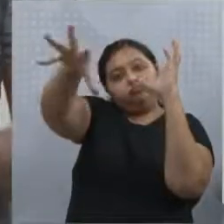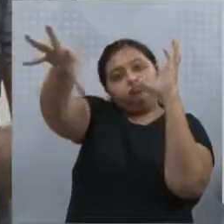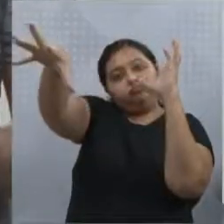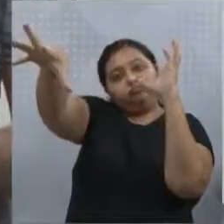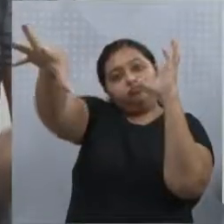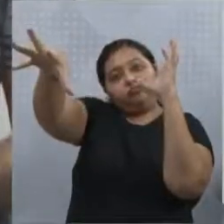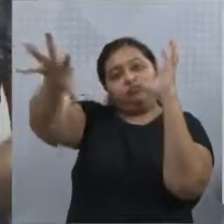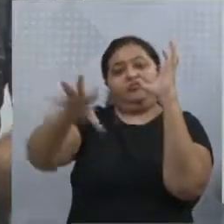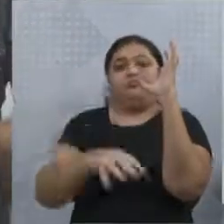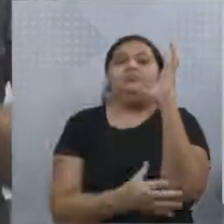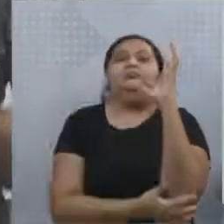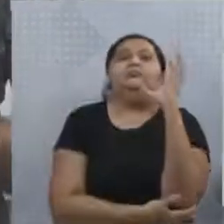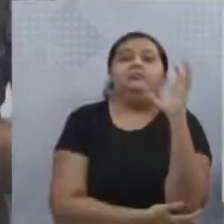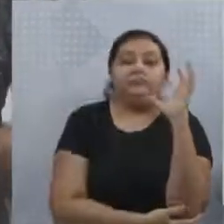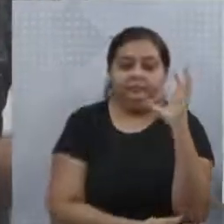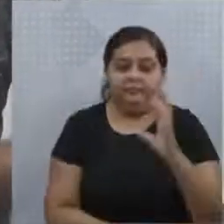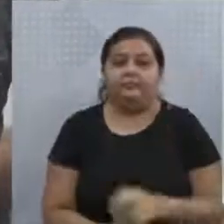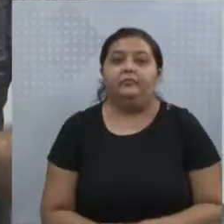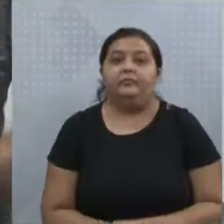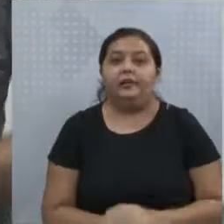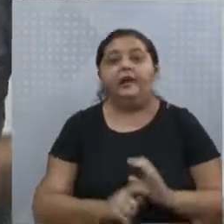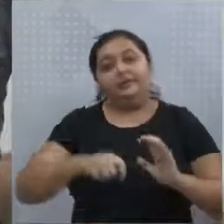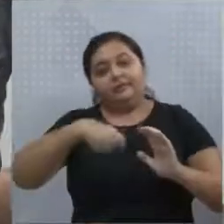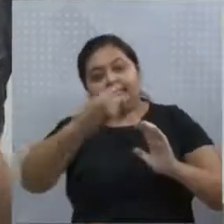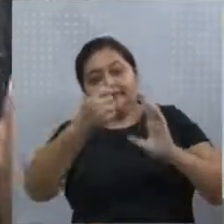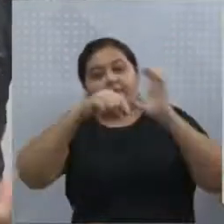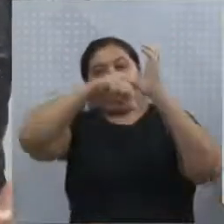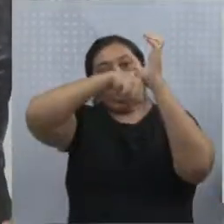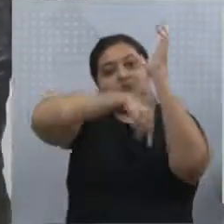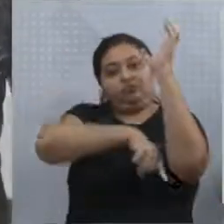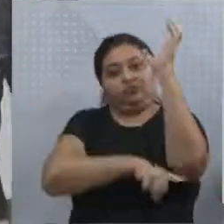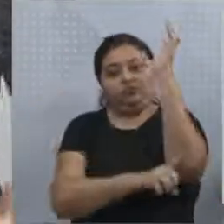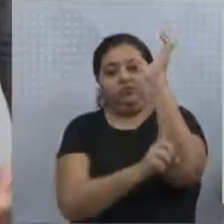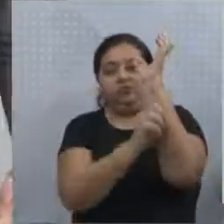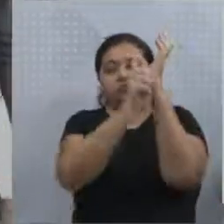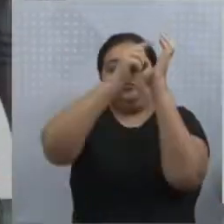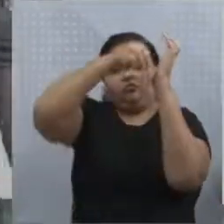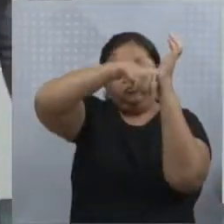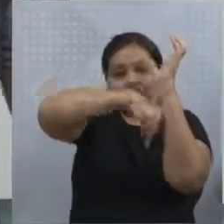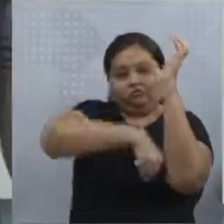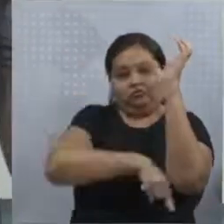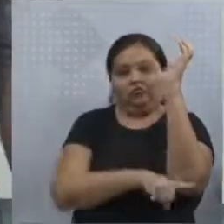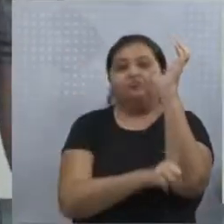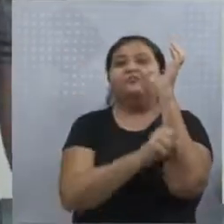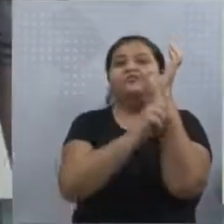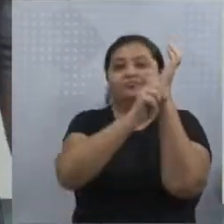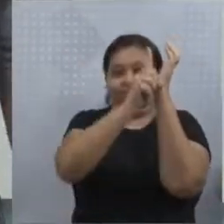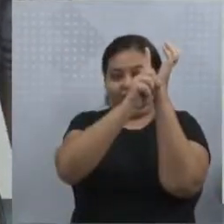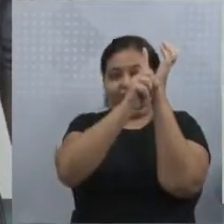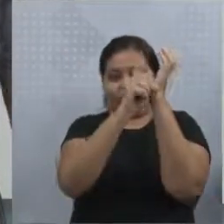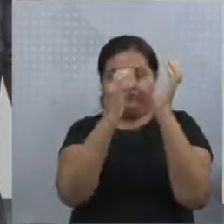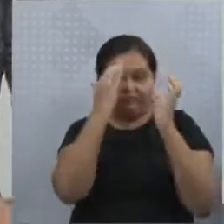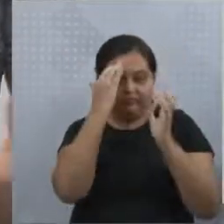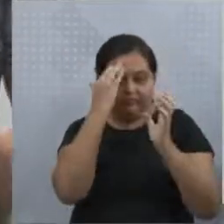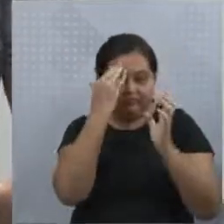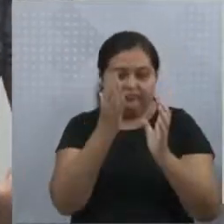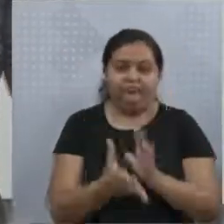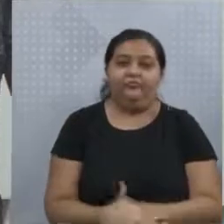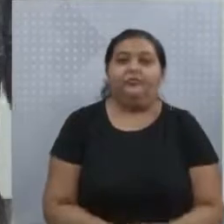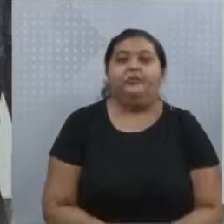o gás carbônico e, como reação, vai expelir o gás oxigênio, que é o gás que